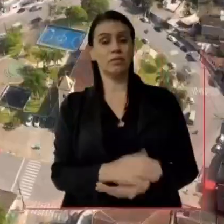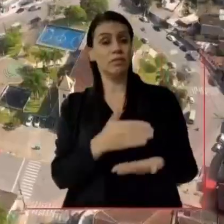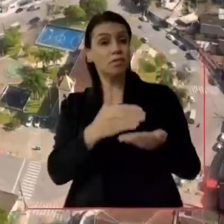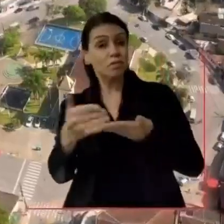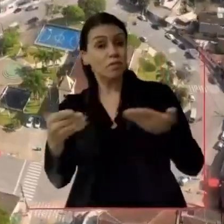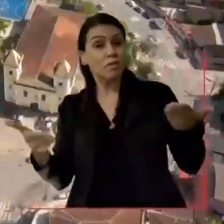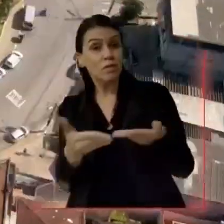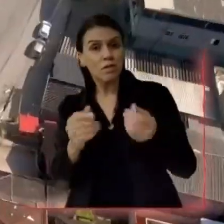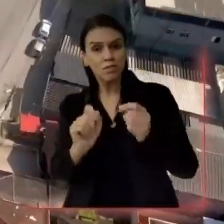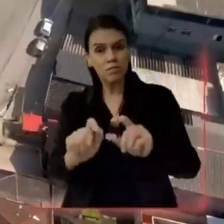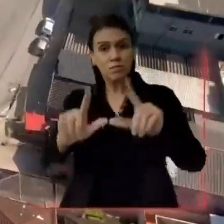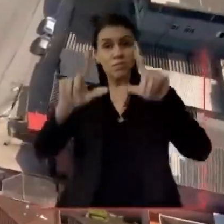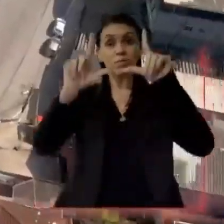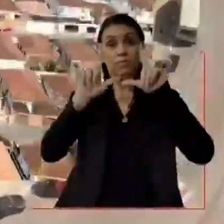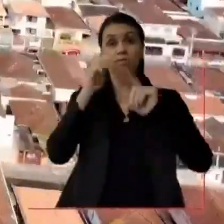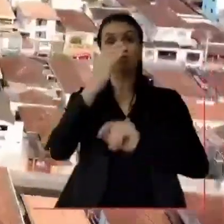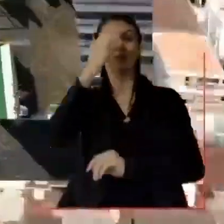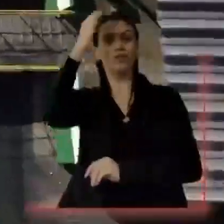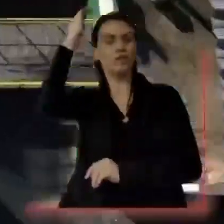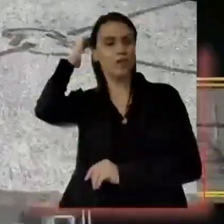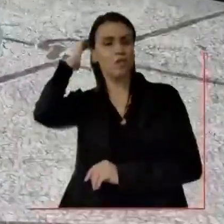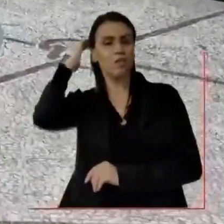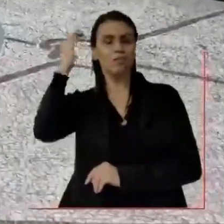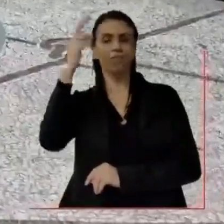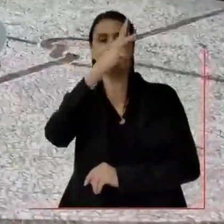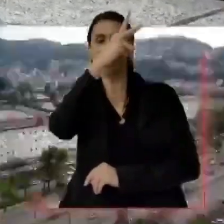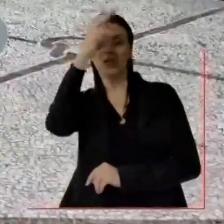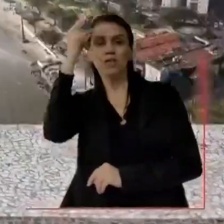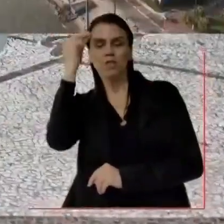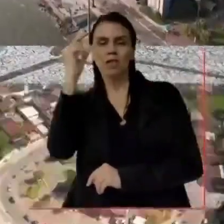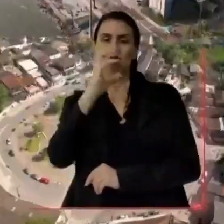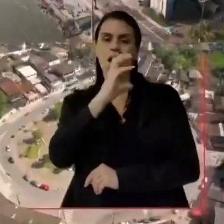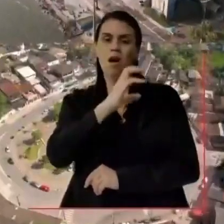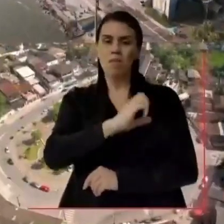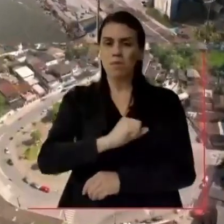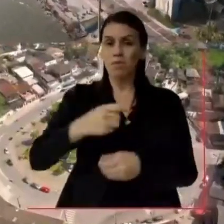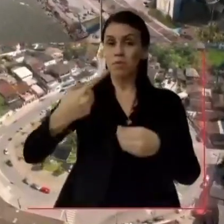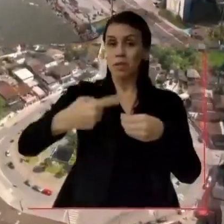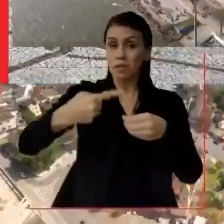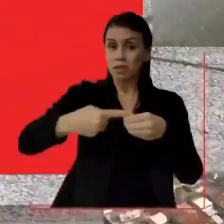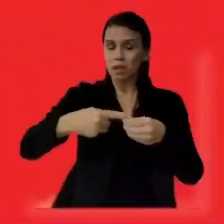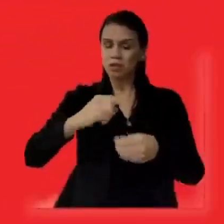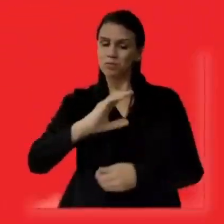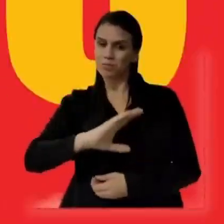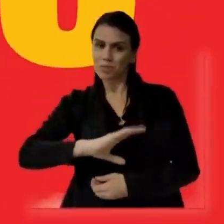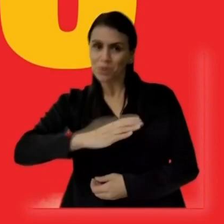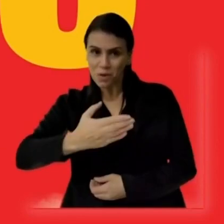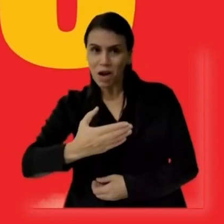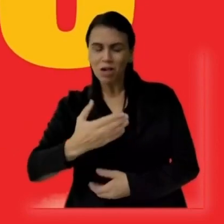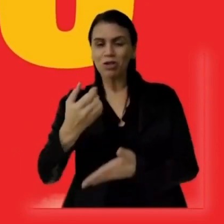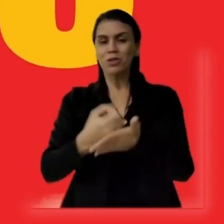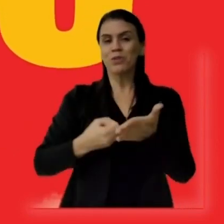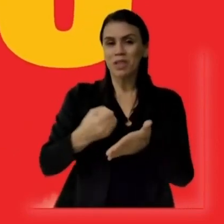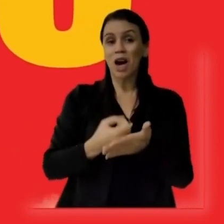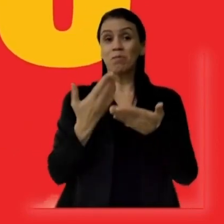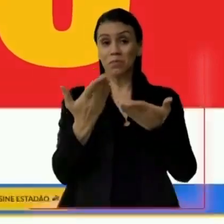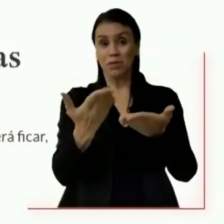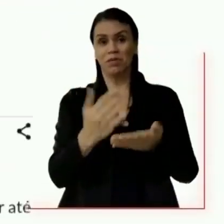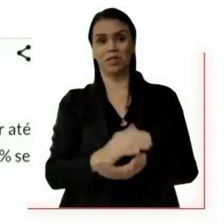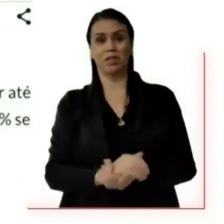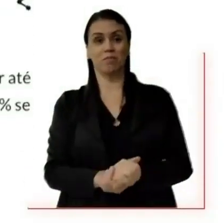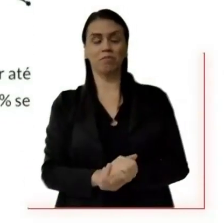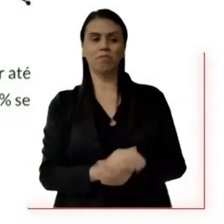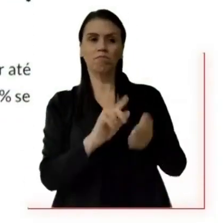Começa agora o programa da Thelma. A prefeita que tem amor pela cidade e coragem para lutar por você.